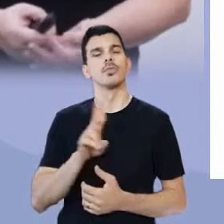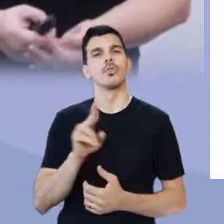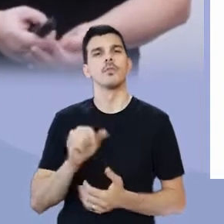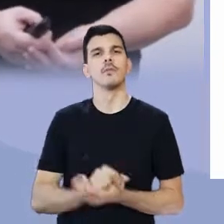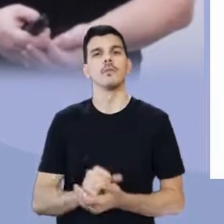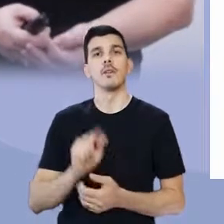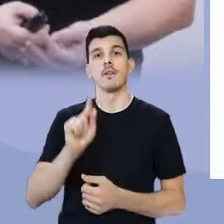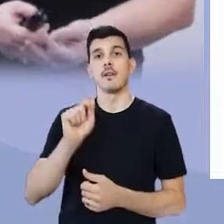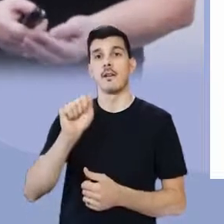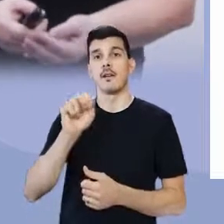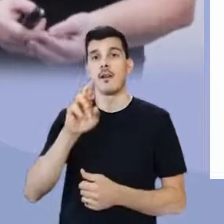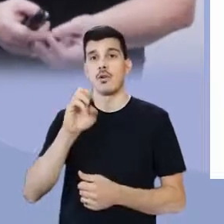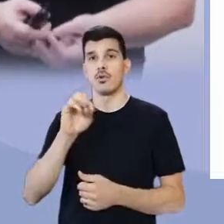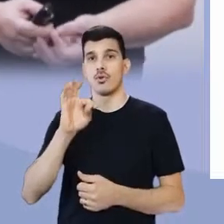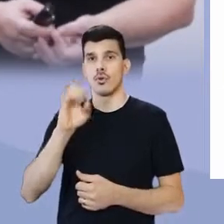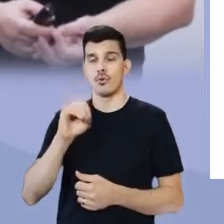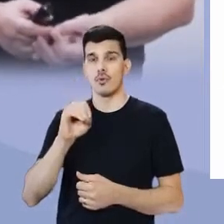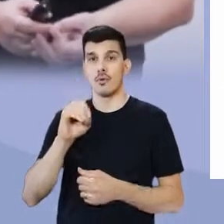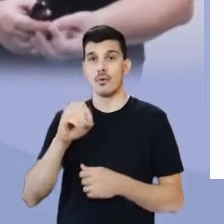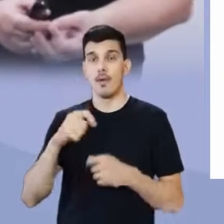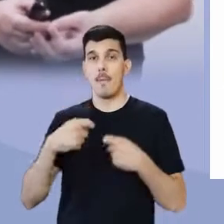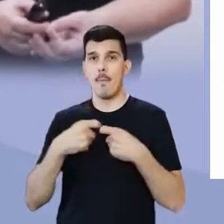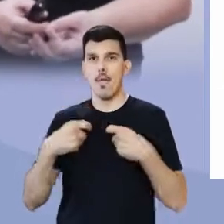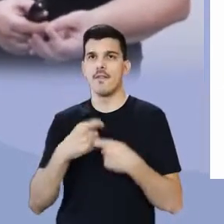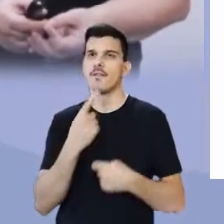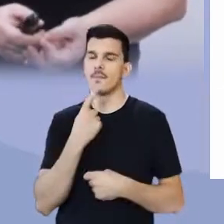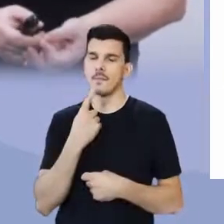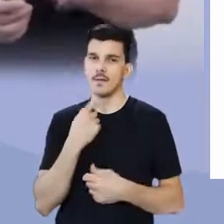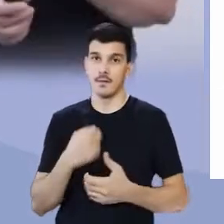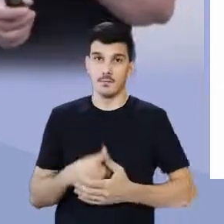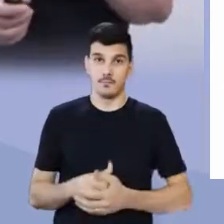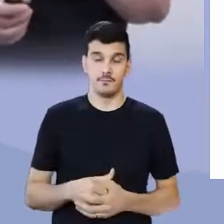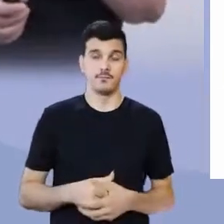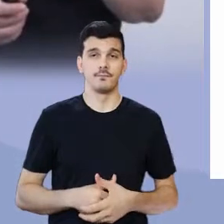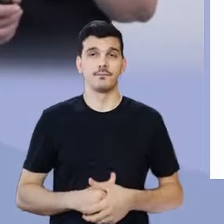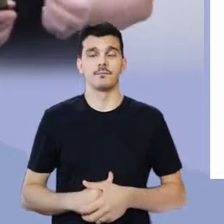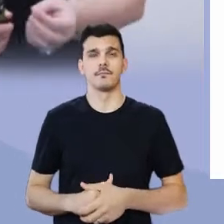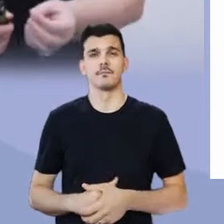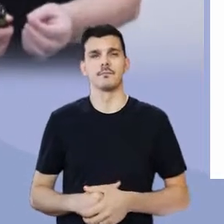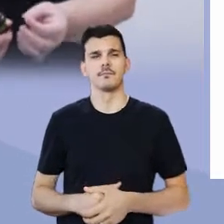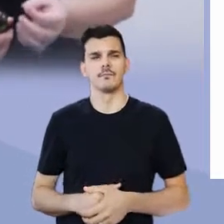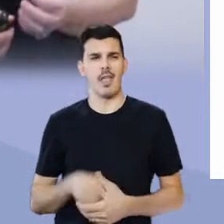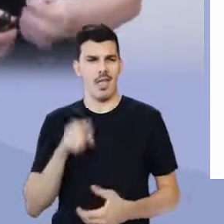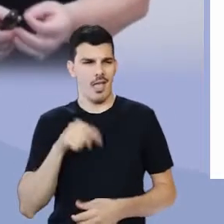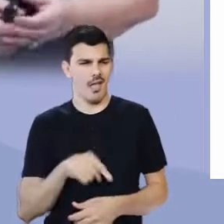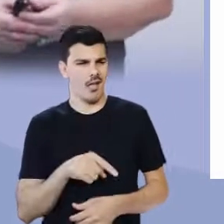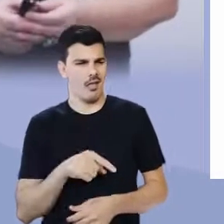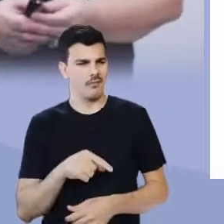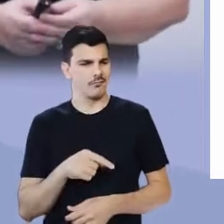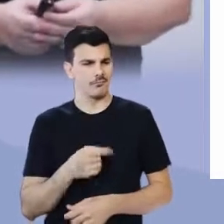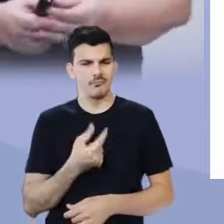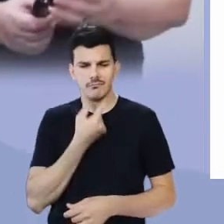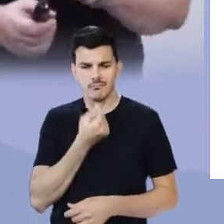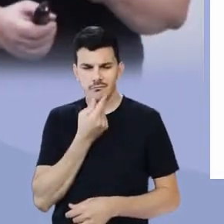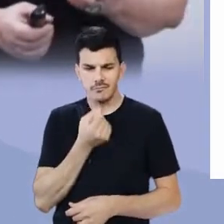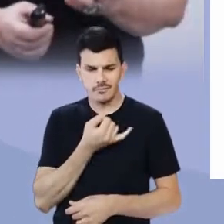Garoto das Meias Vermelhas. Vamos lá? Ele era um garoto triste,